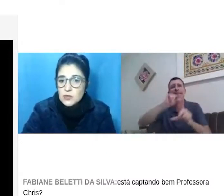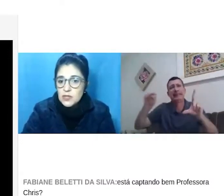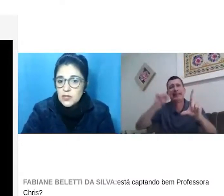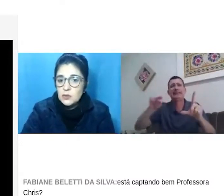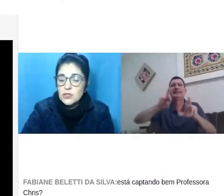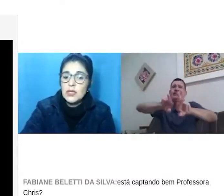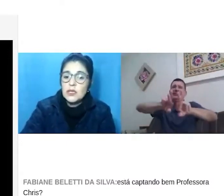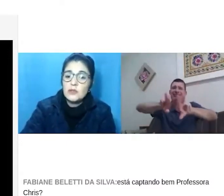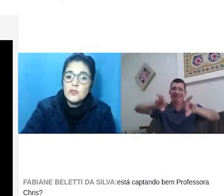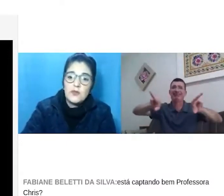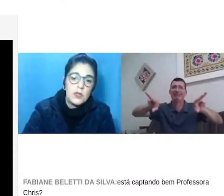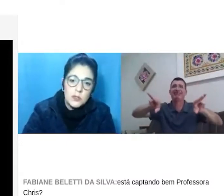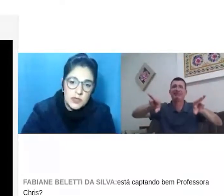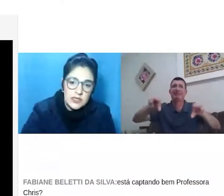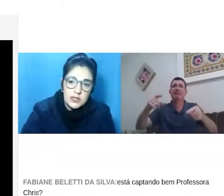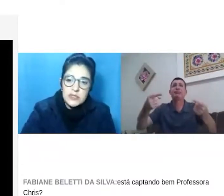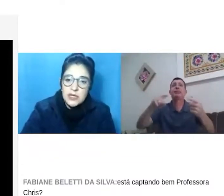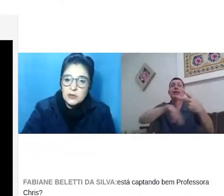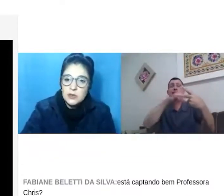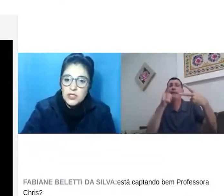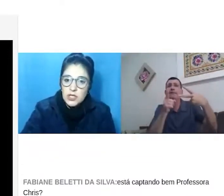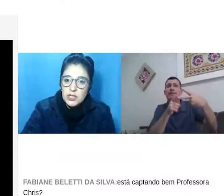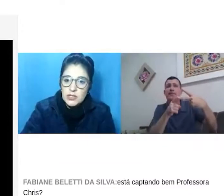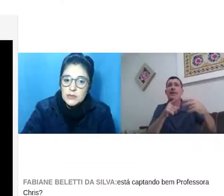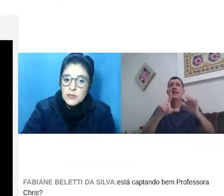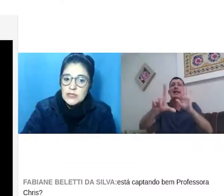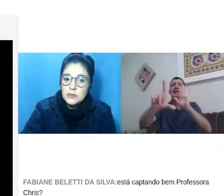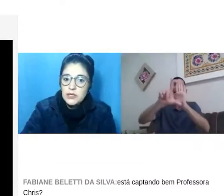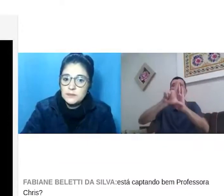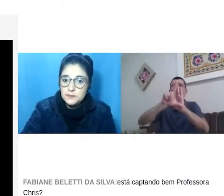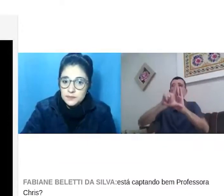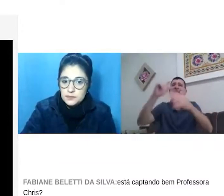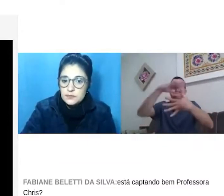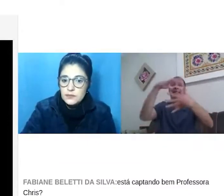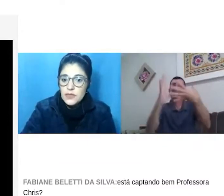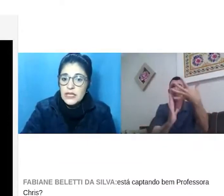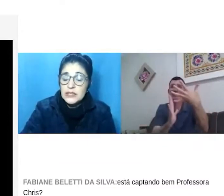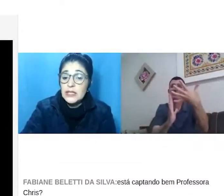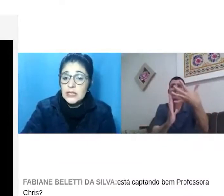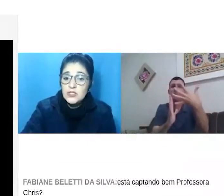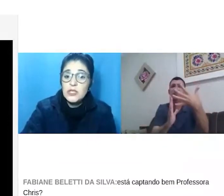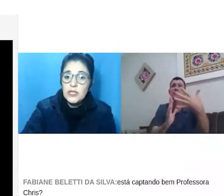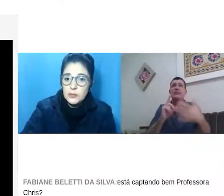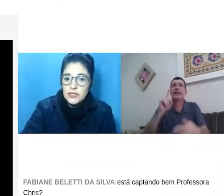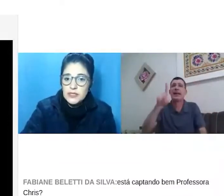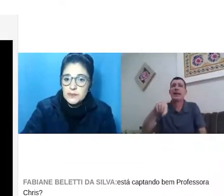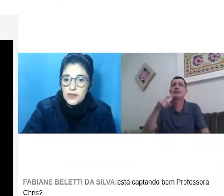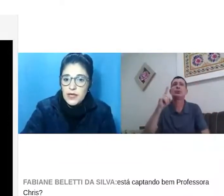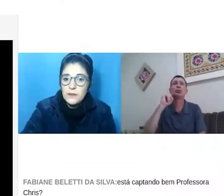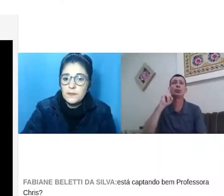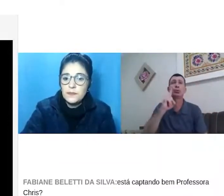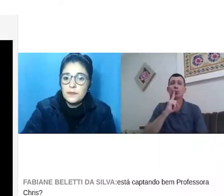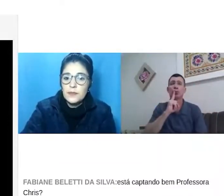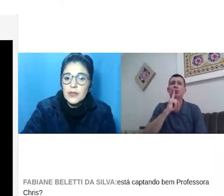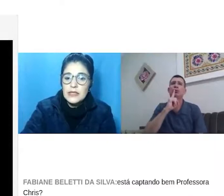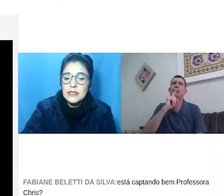traduzidos, dos filmes, por exemplo, estarem com legendas, mas também tem a lei de Libras, né?